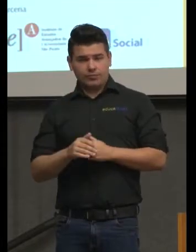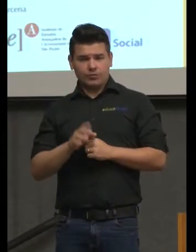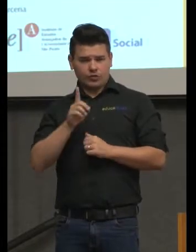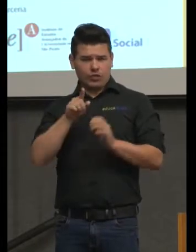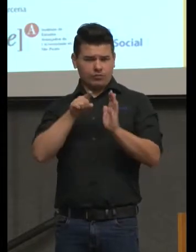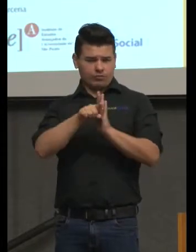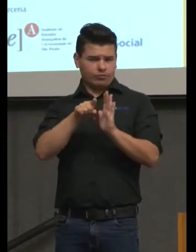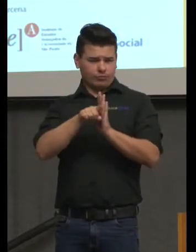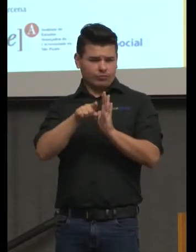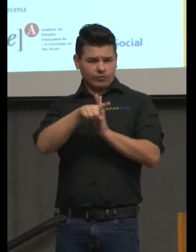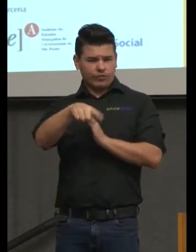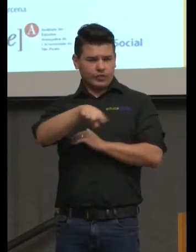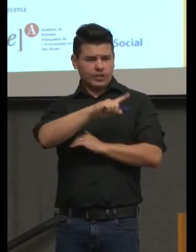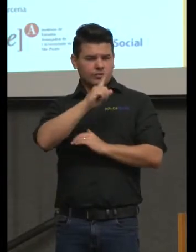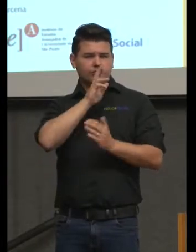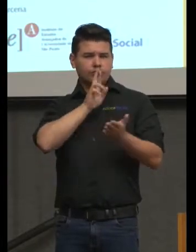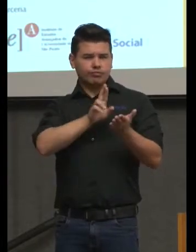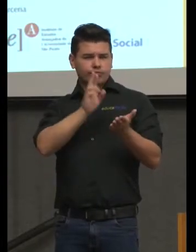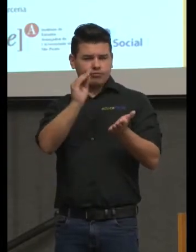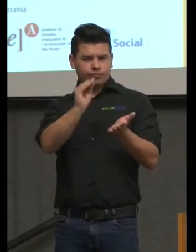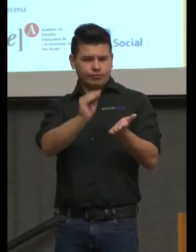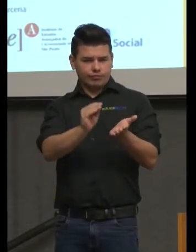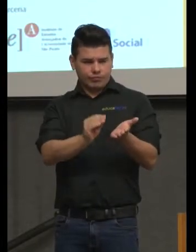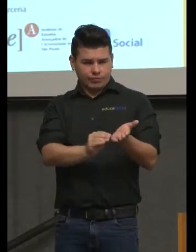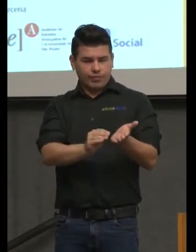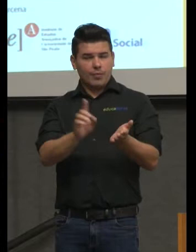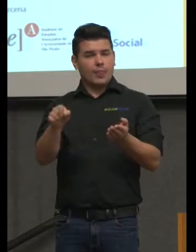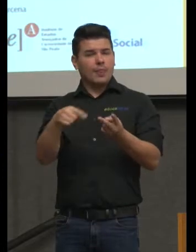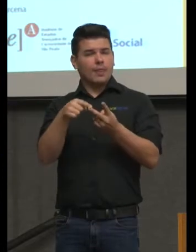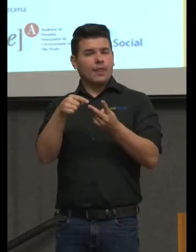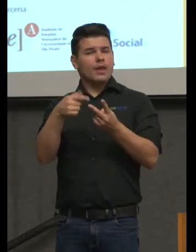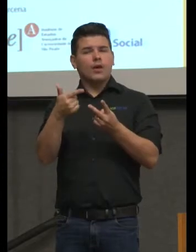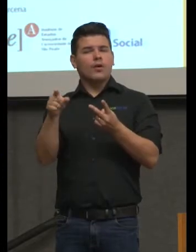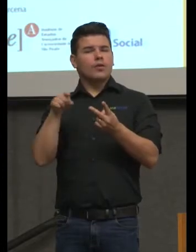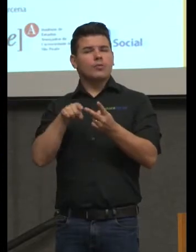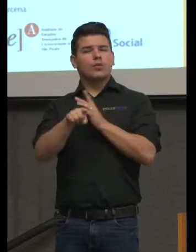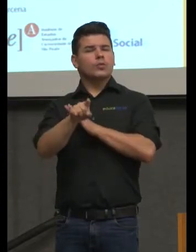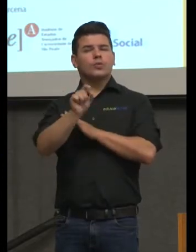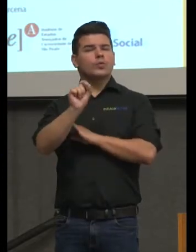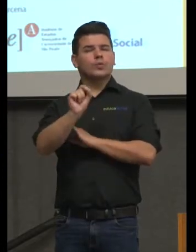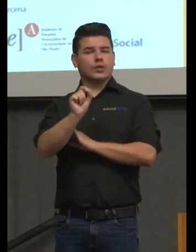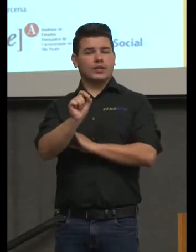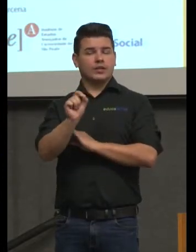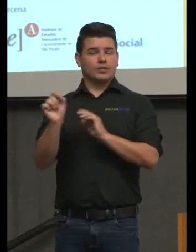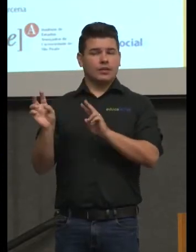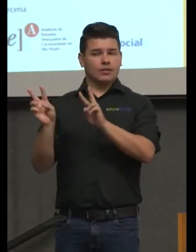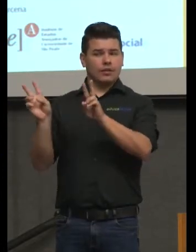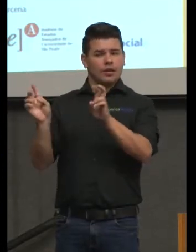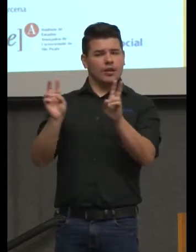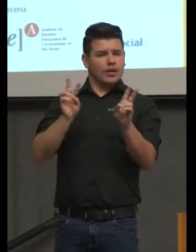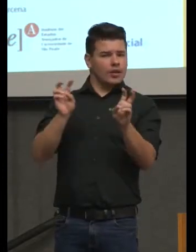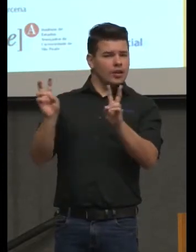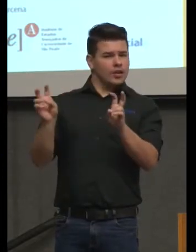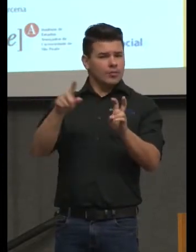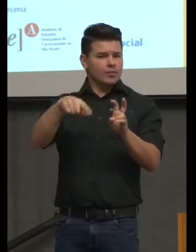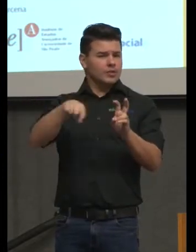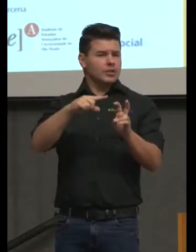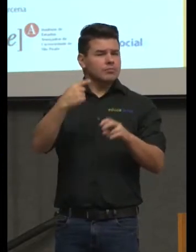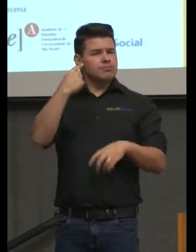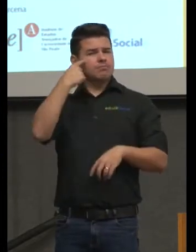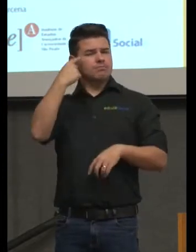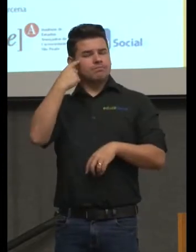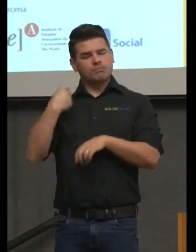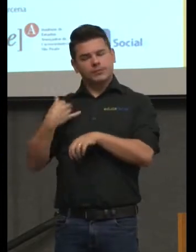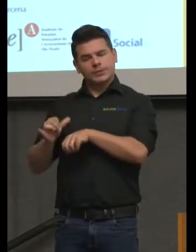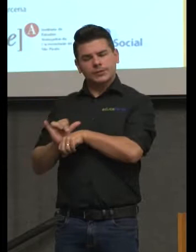para a gente ver. E uma outra consulta é sobre temas... Nós estamos preparando,